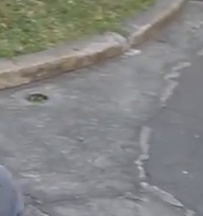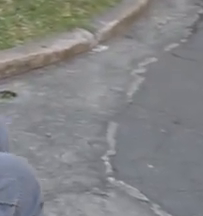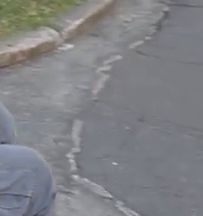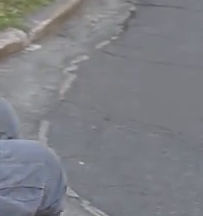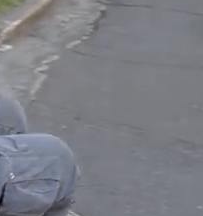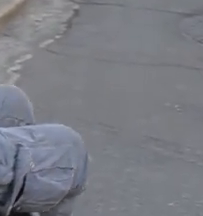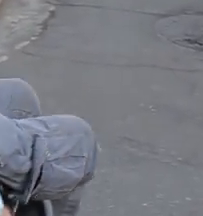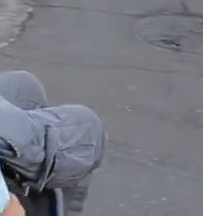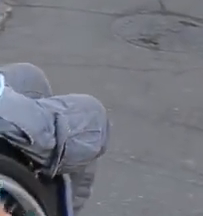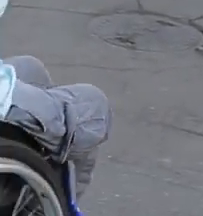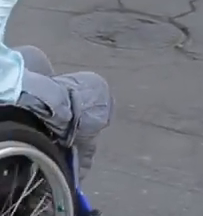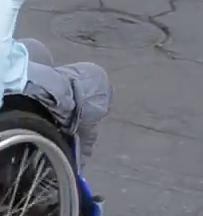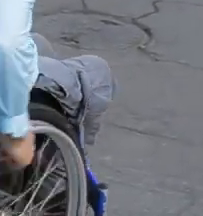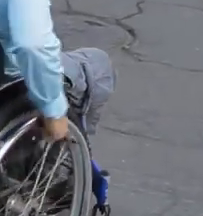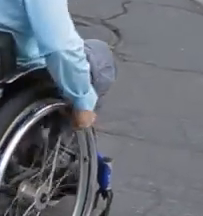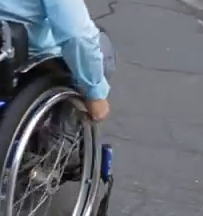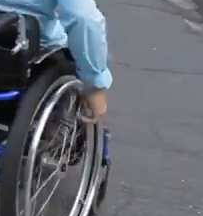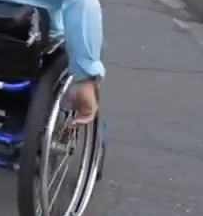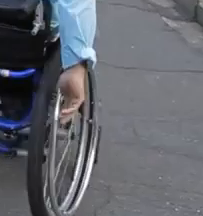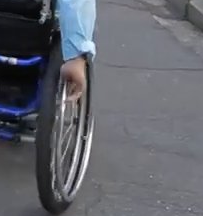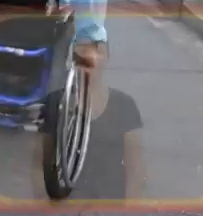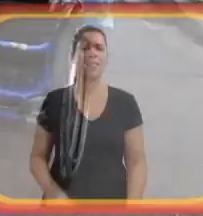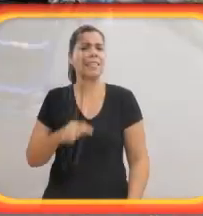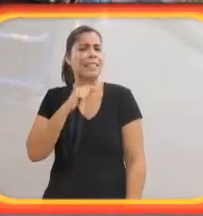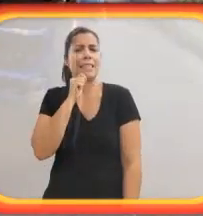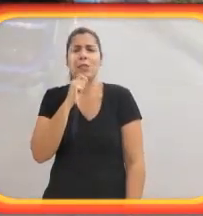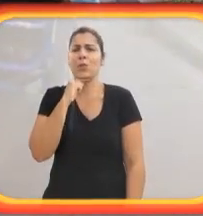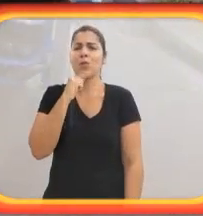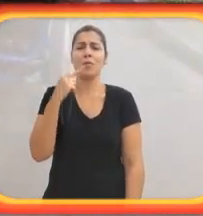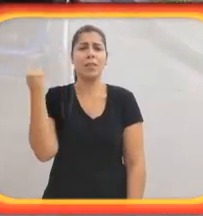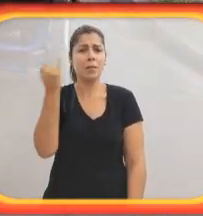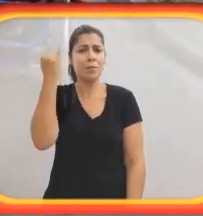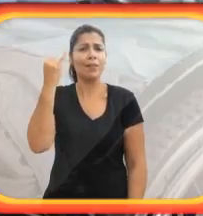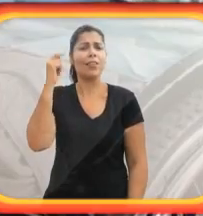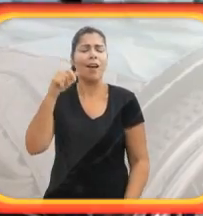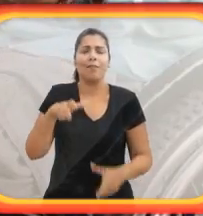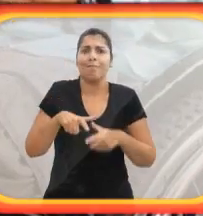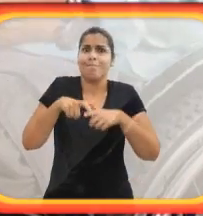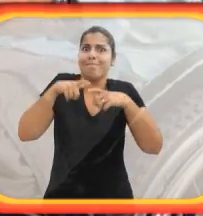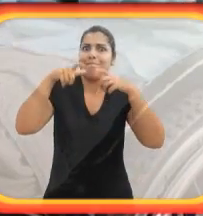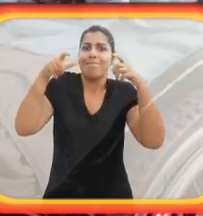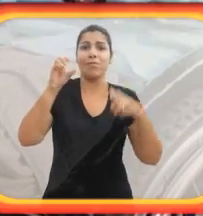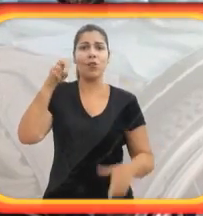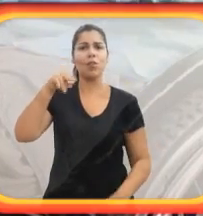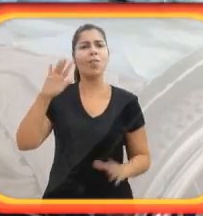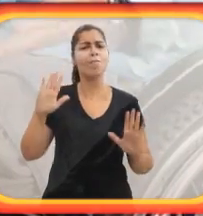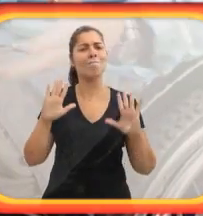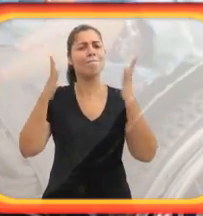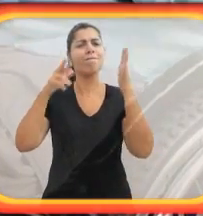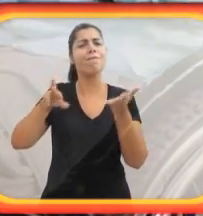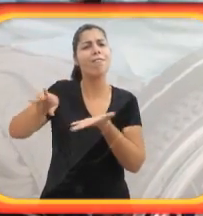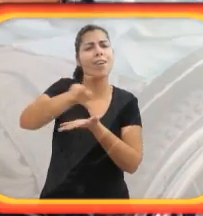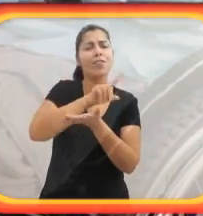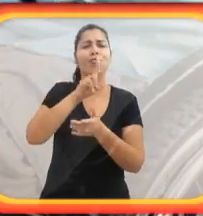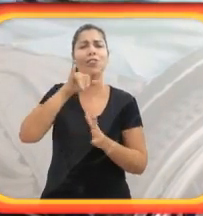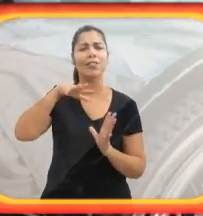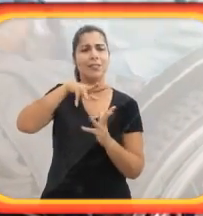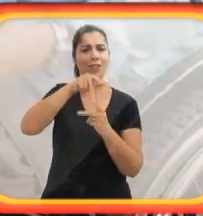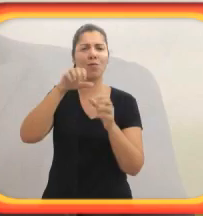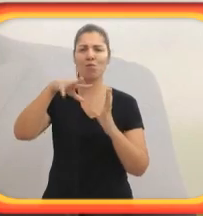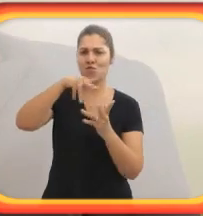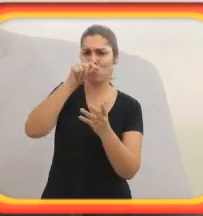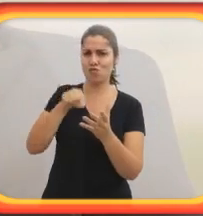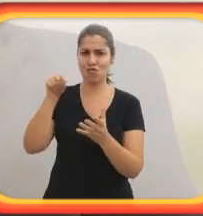caminho asfaltado do pátio do Itamaraty. Qual a importância da criação de um Dia Internacional para as pessoas com